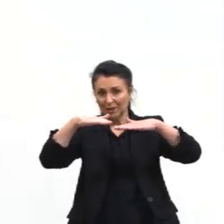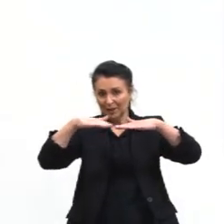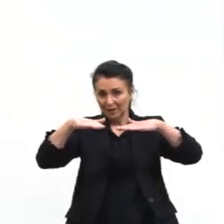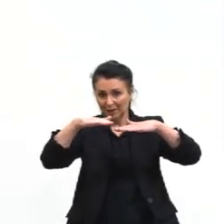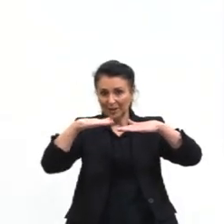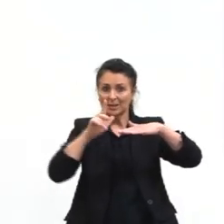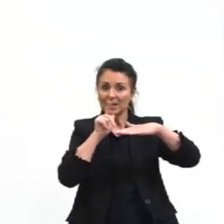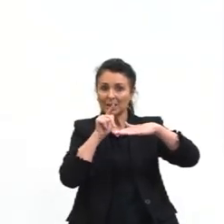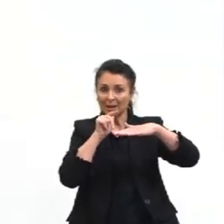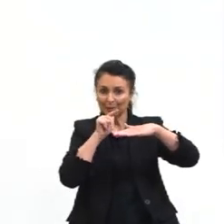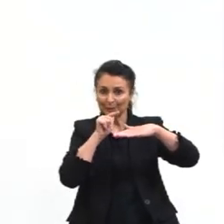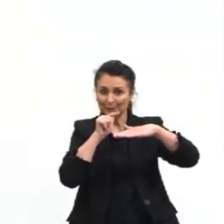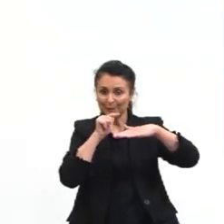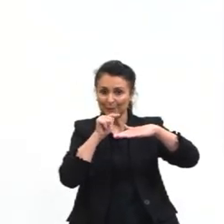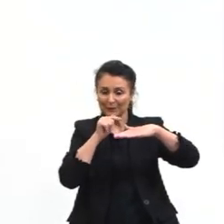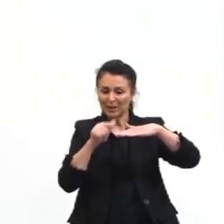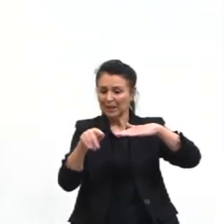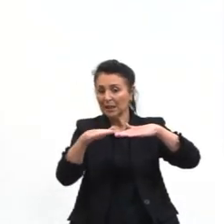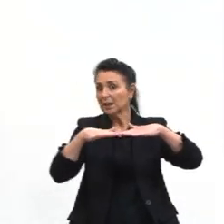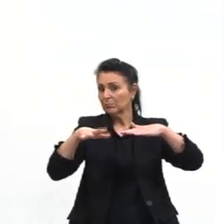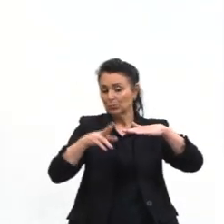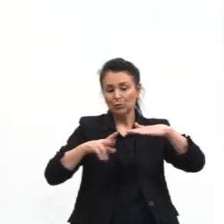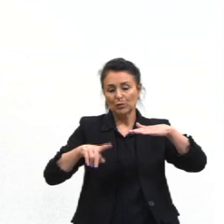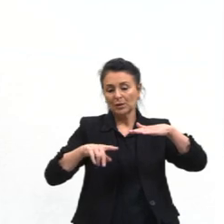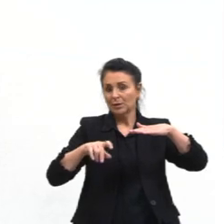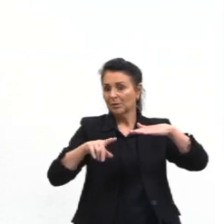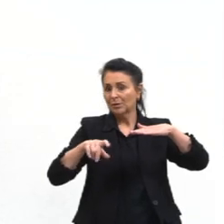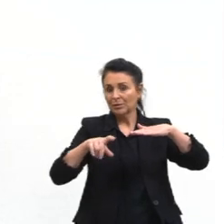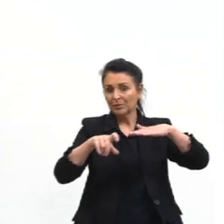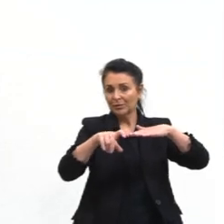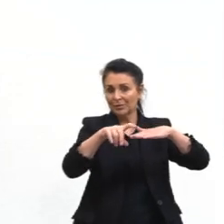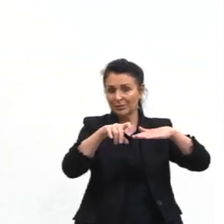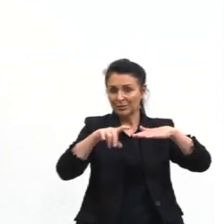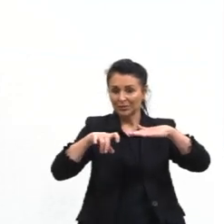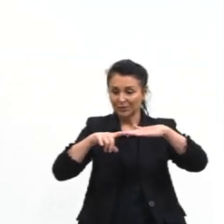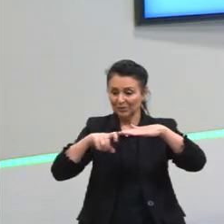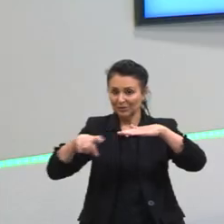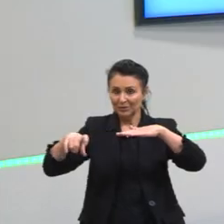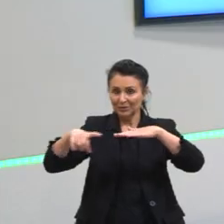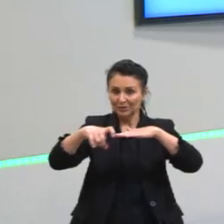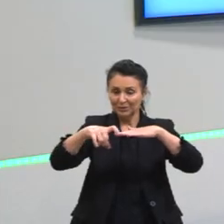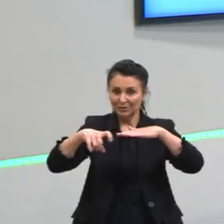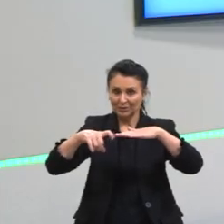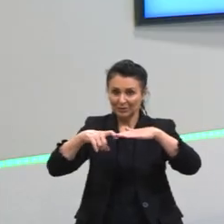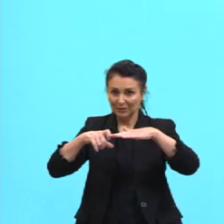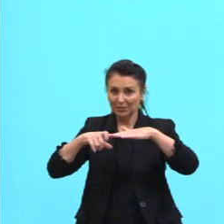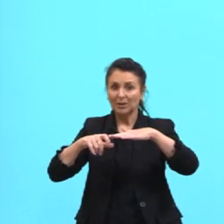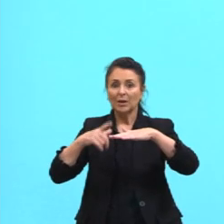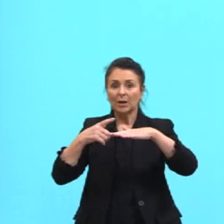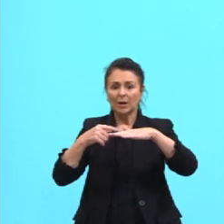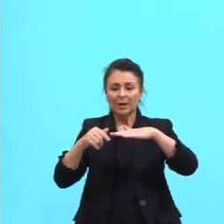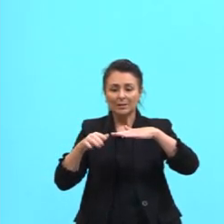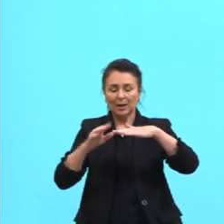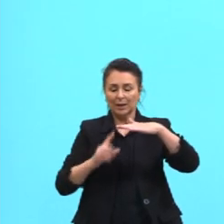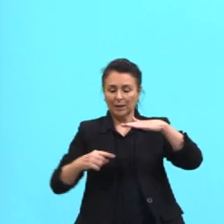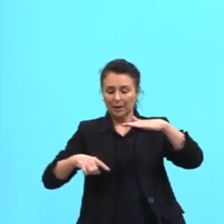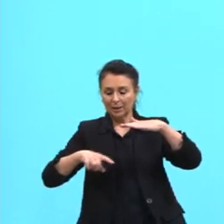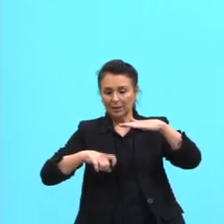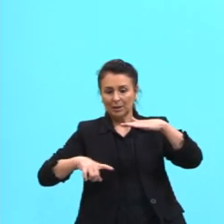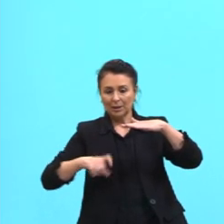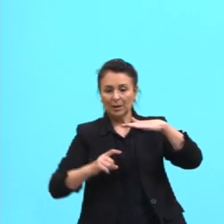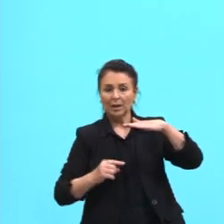ambiente aquático, não sai, mas sai ali do ambiente, lá de dentro da água e vai mais para a superfície. Fica aqui,